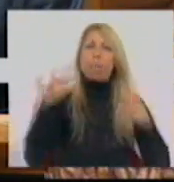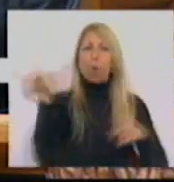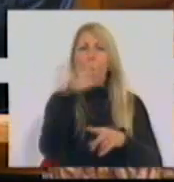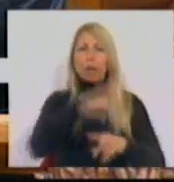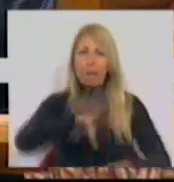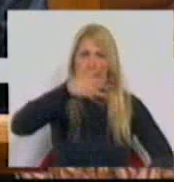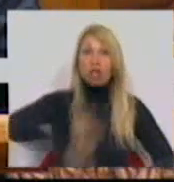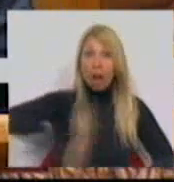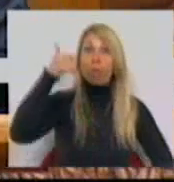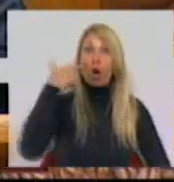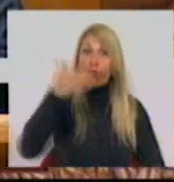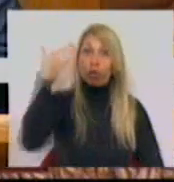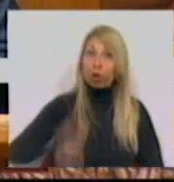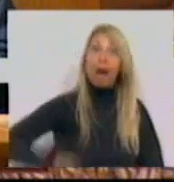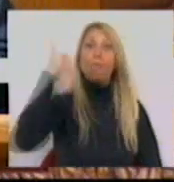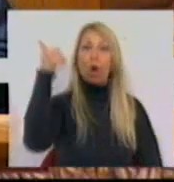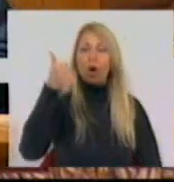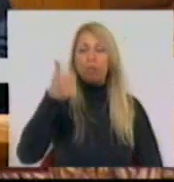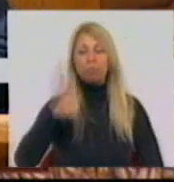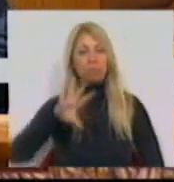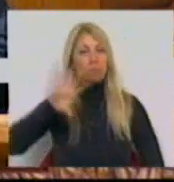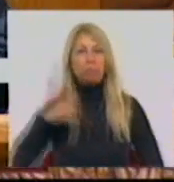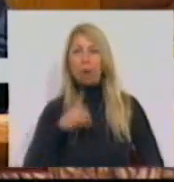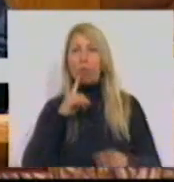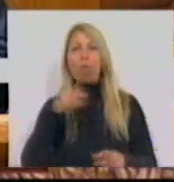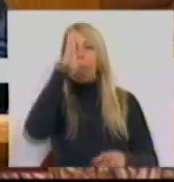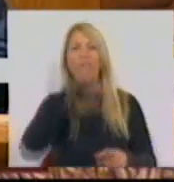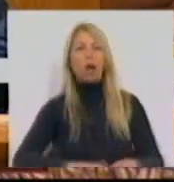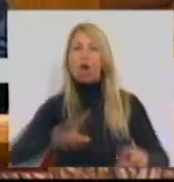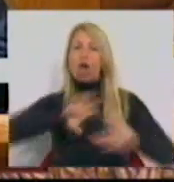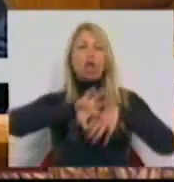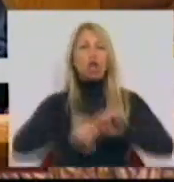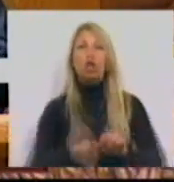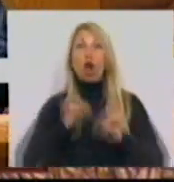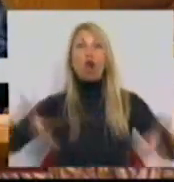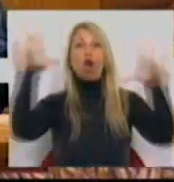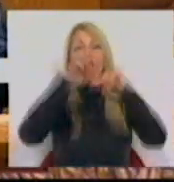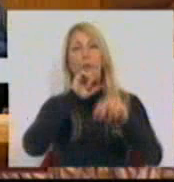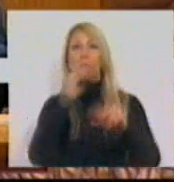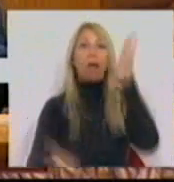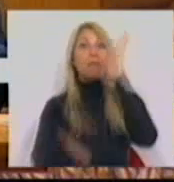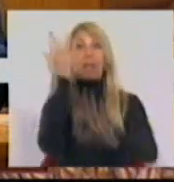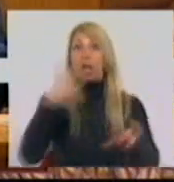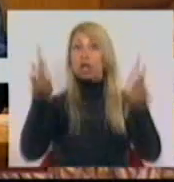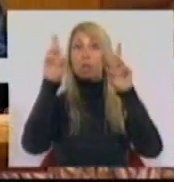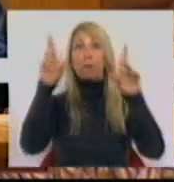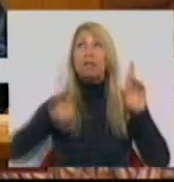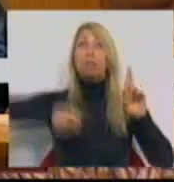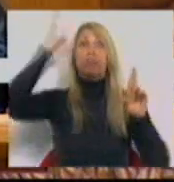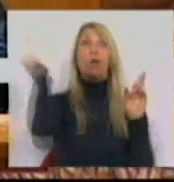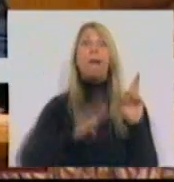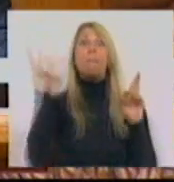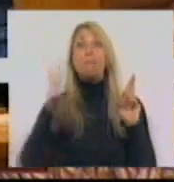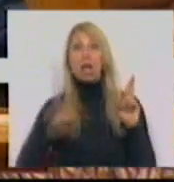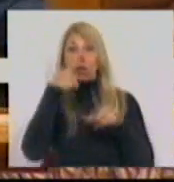melhor, um governo que destruiu as novas oportunidades, que retirou a oportunidade, que retirou a esperança a centenas de milhares de trabalhadores se